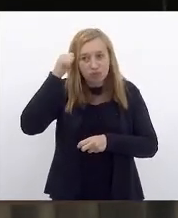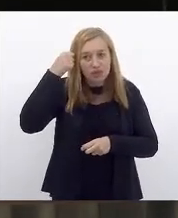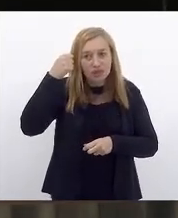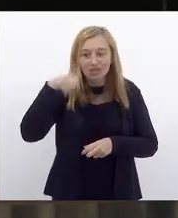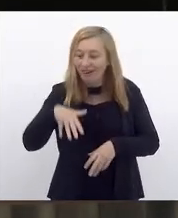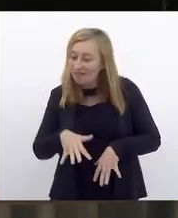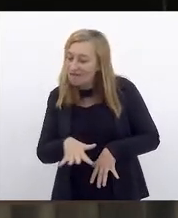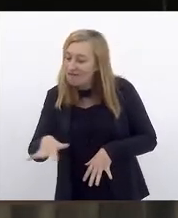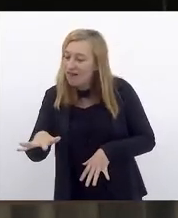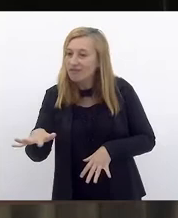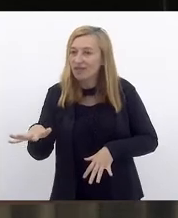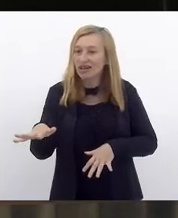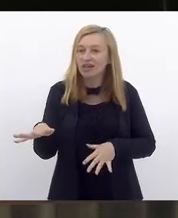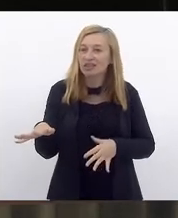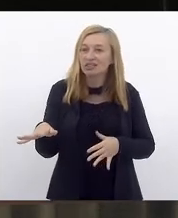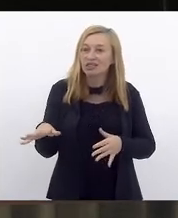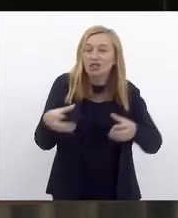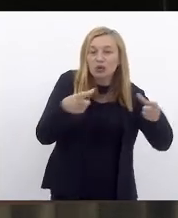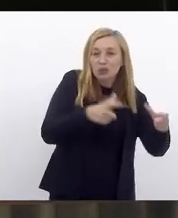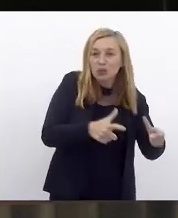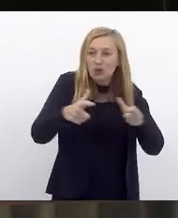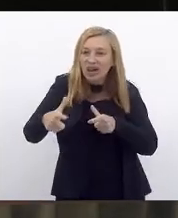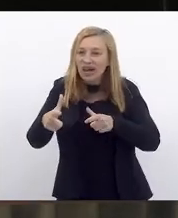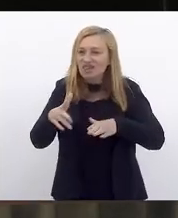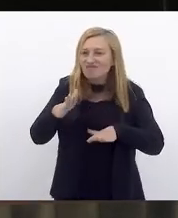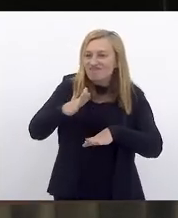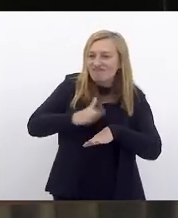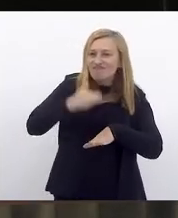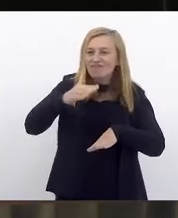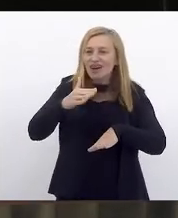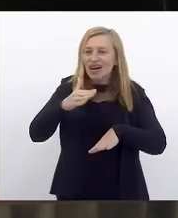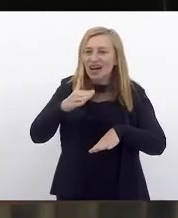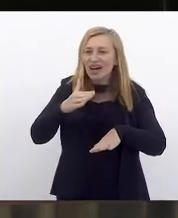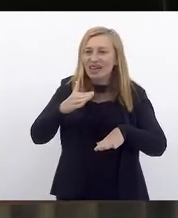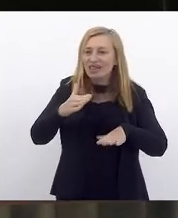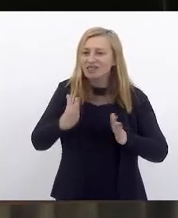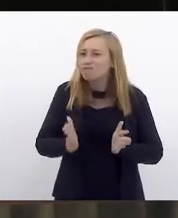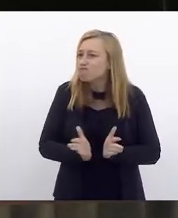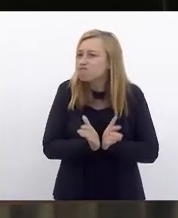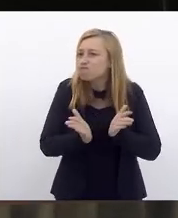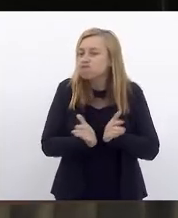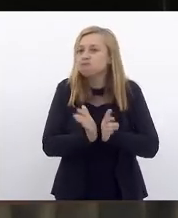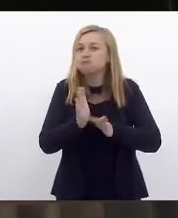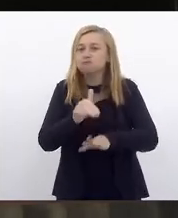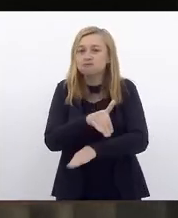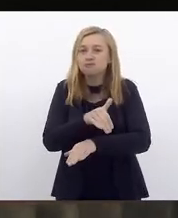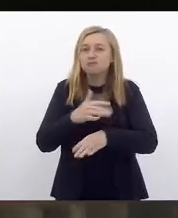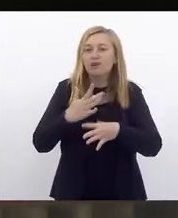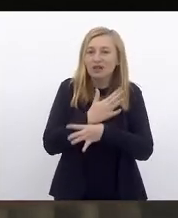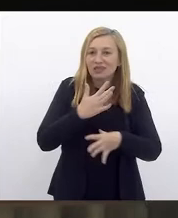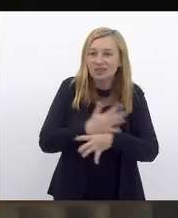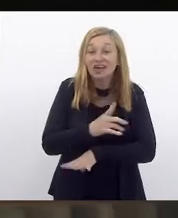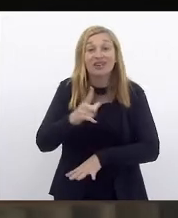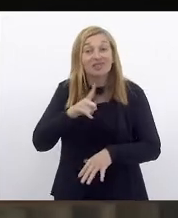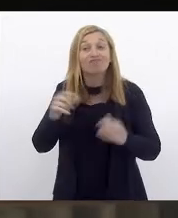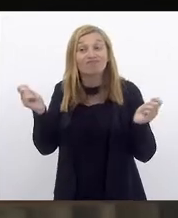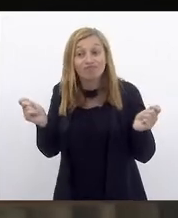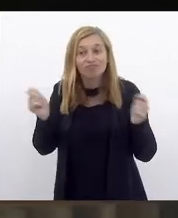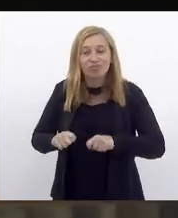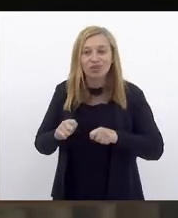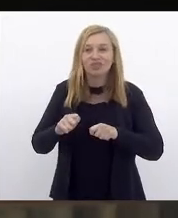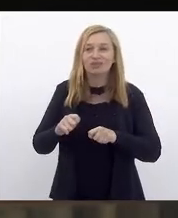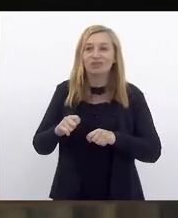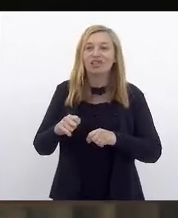subúrbio, nos cantos mais vulneráveis da cidade, garantem a possibilidade de